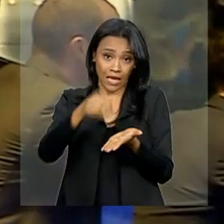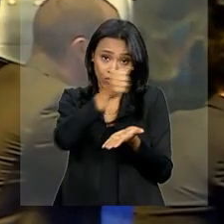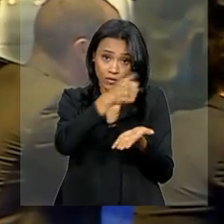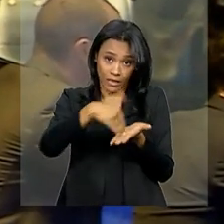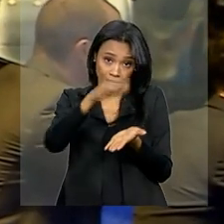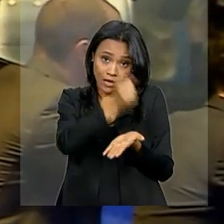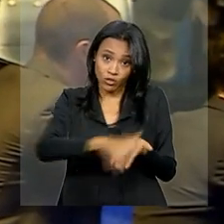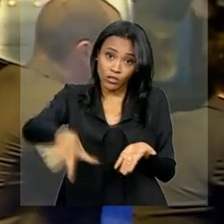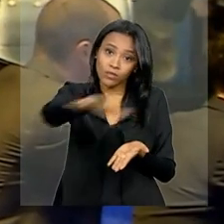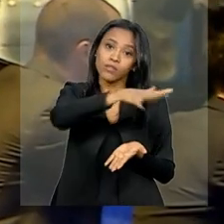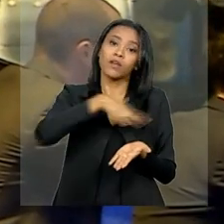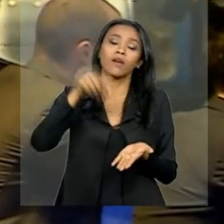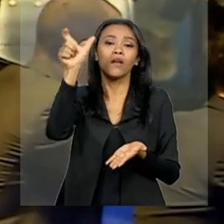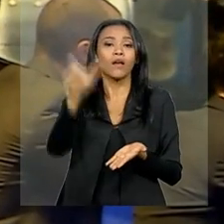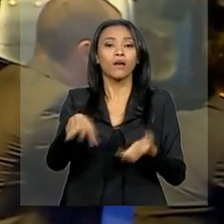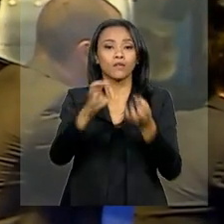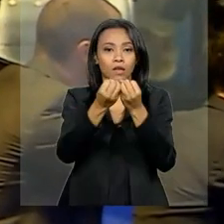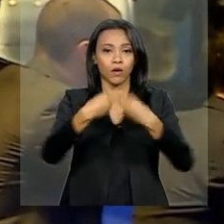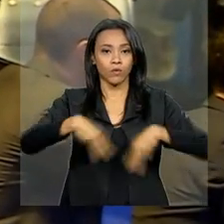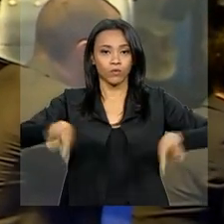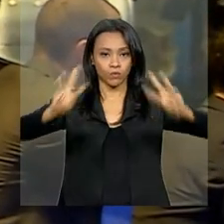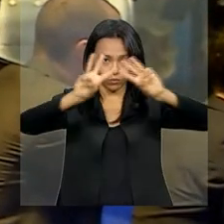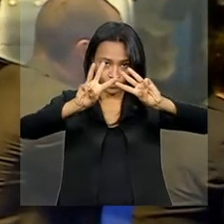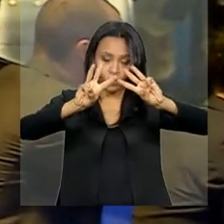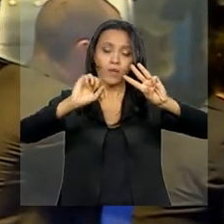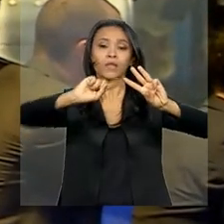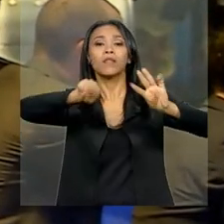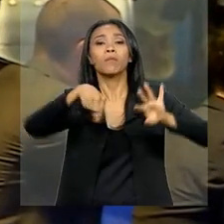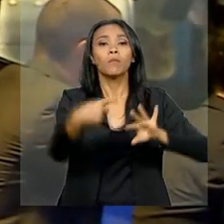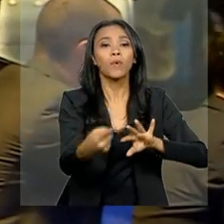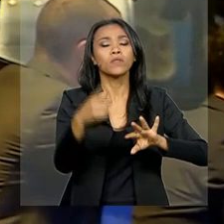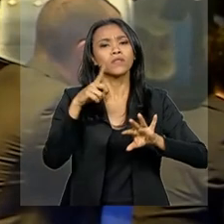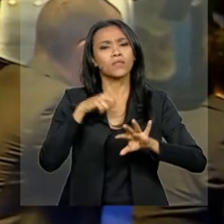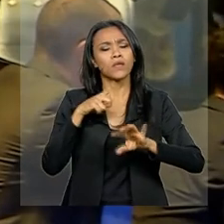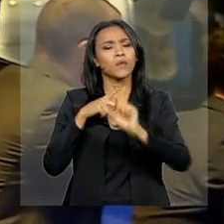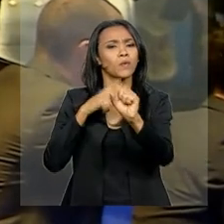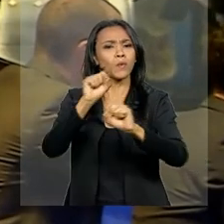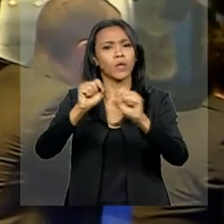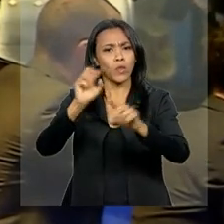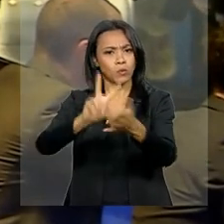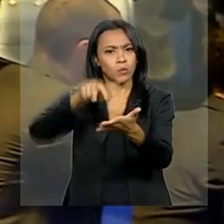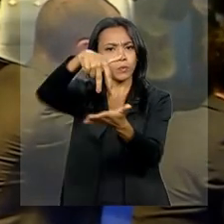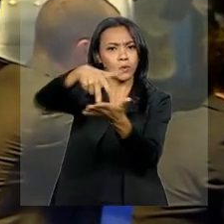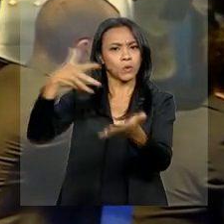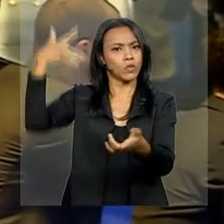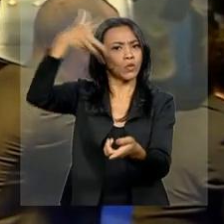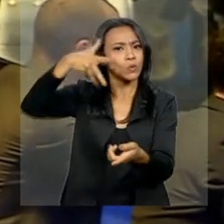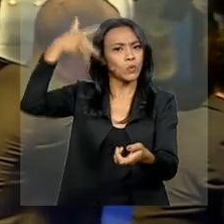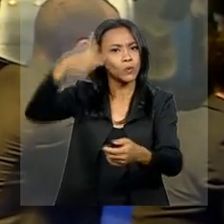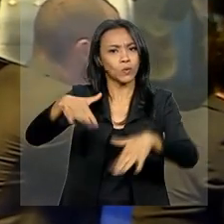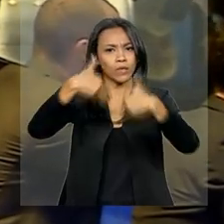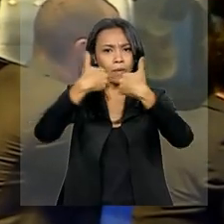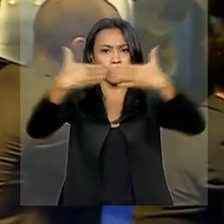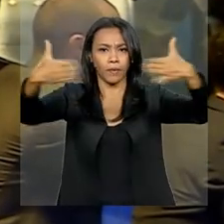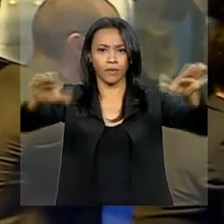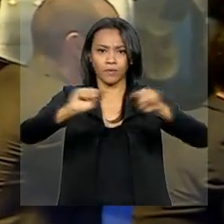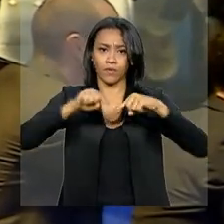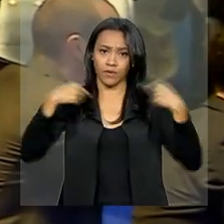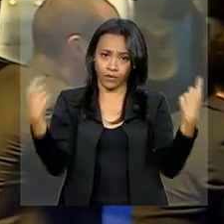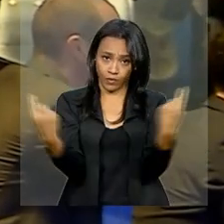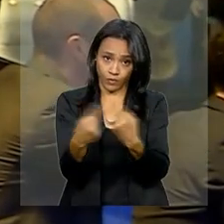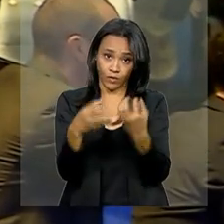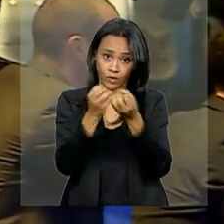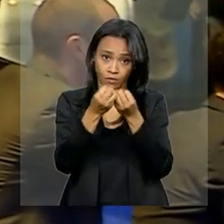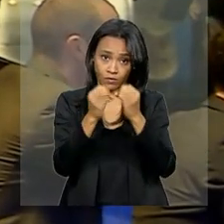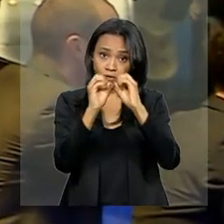Nações Unidas, António Guterres. Logo depois, ele faz o tradicional discurso de abertura da Assembleia Geral da ONU, esse discurso